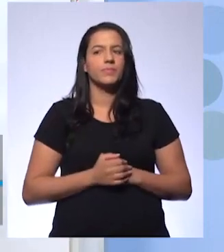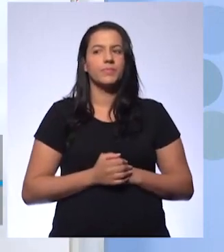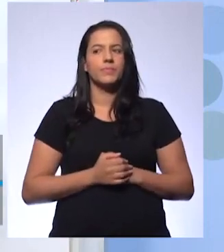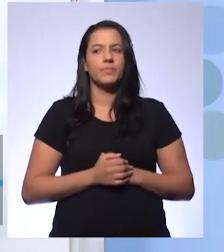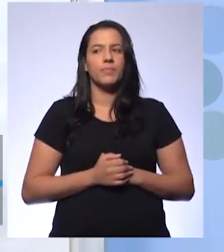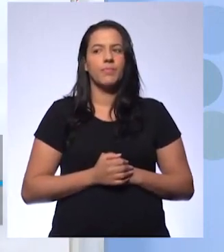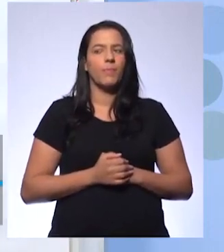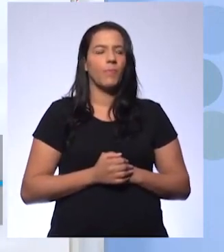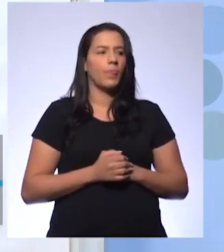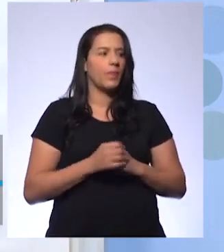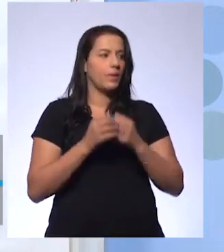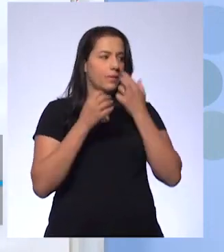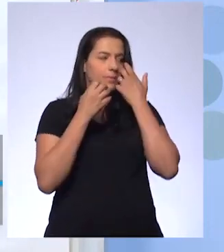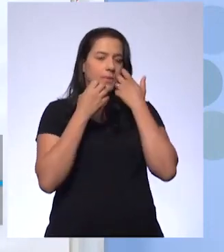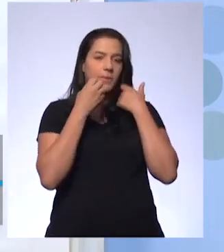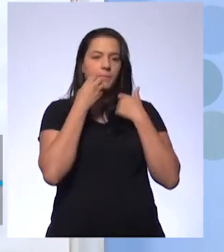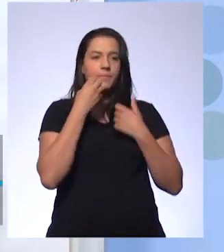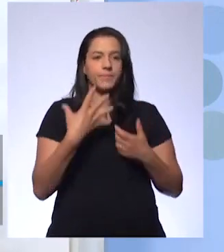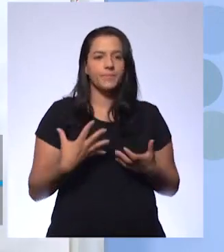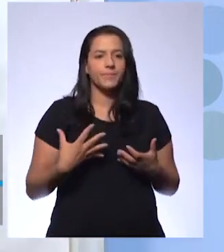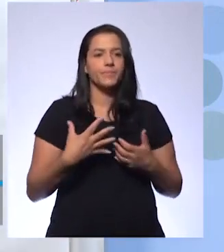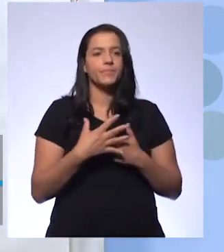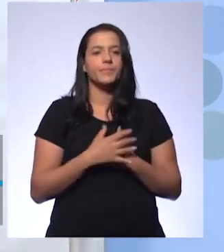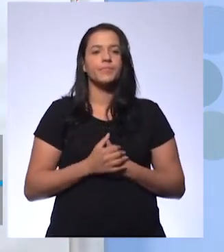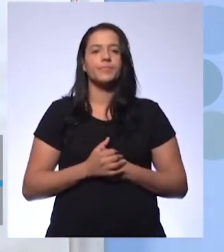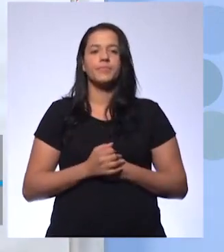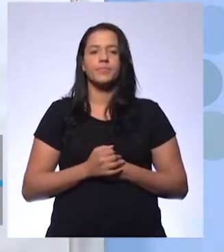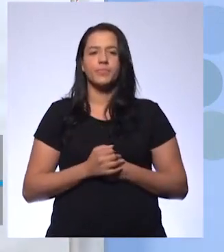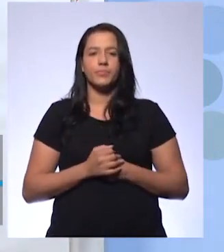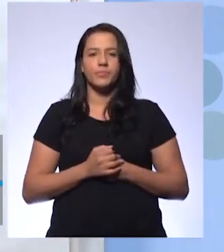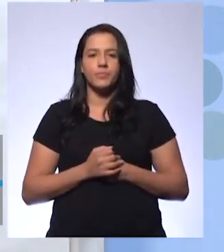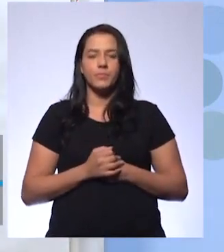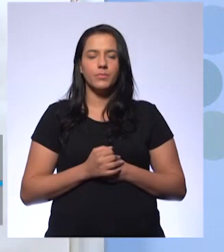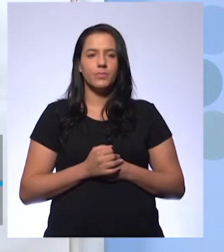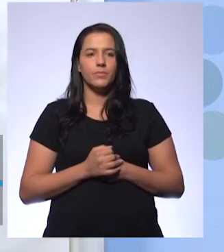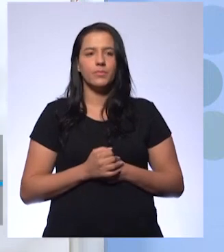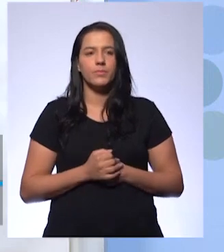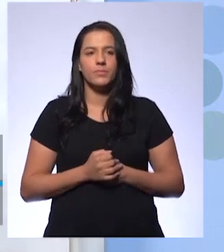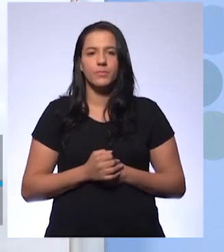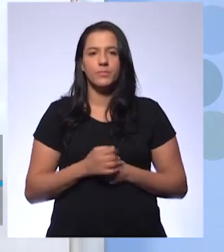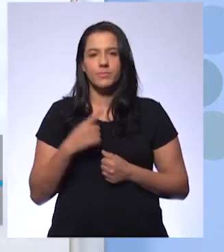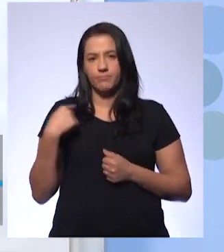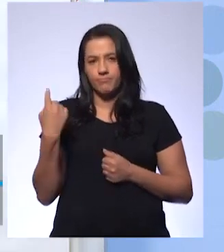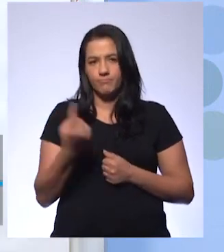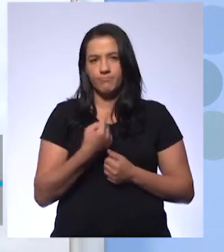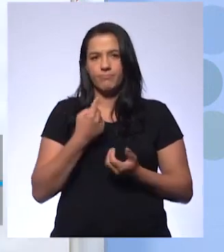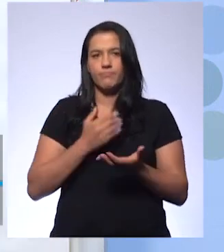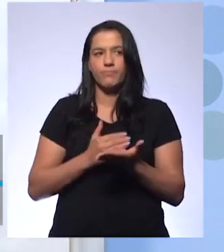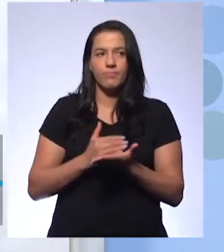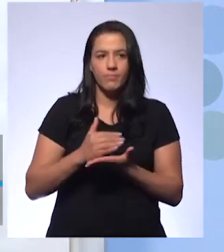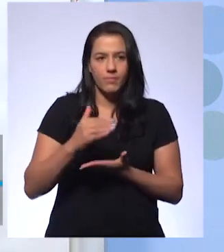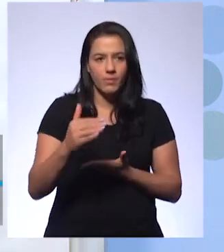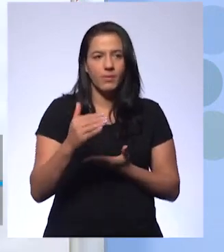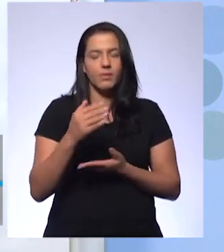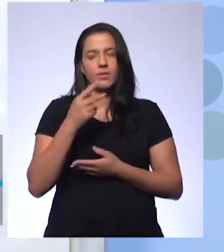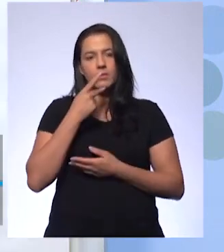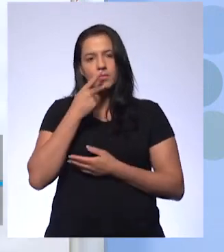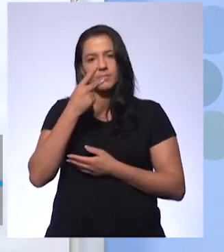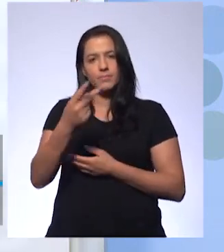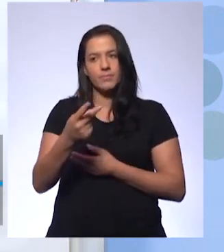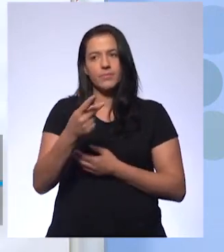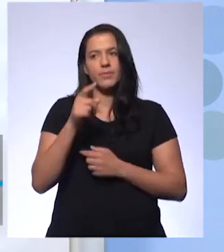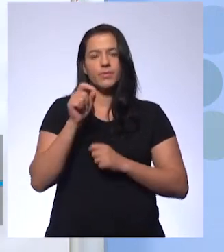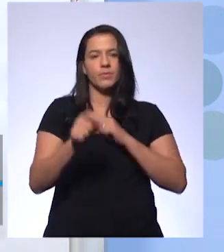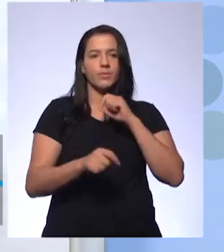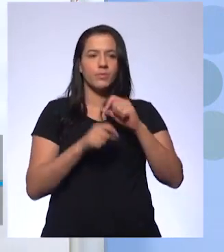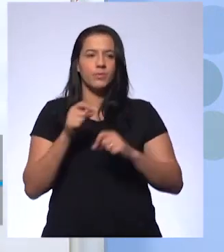Tudo bem, meus queridos? Bom, então, a gente ia começar a falar sobre